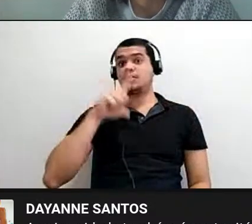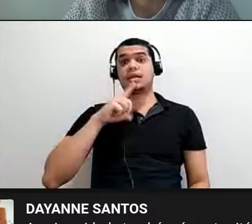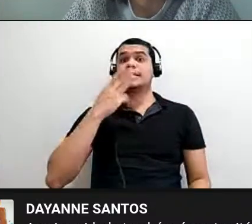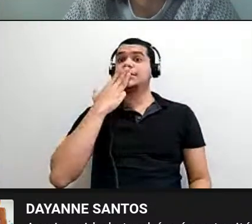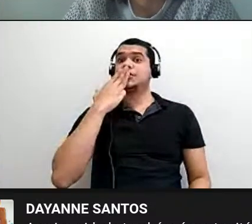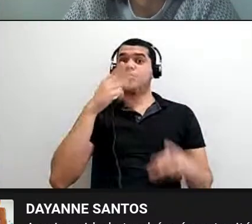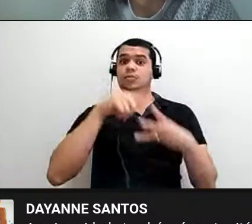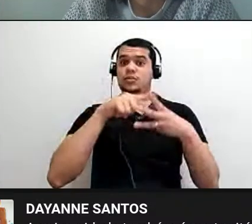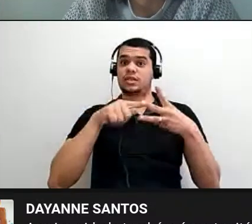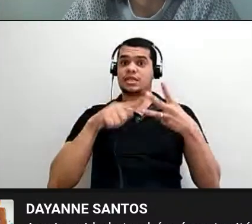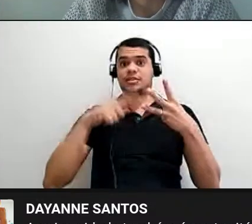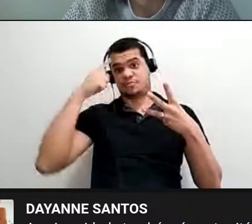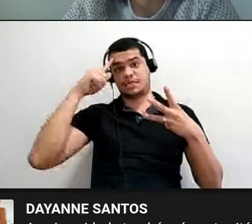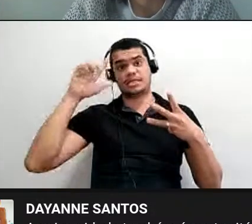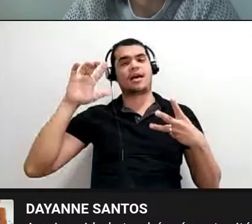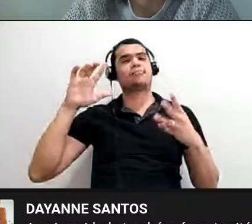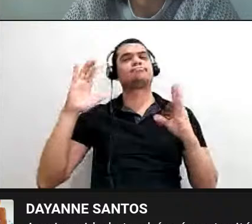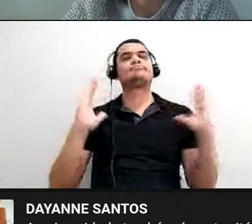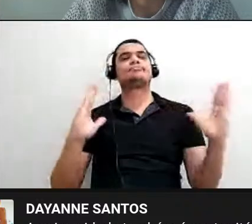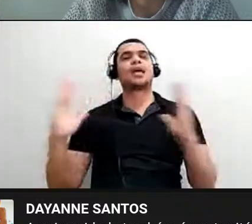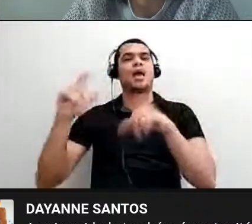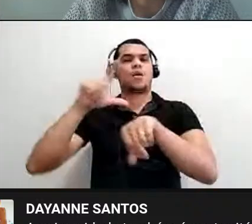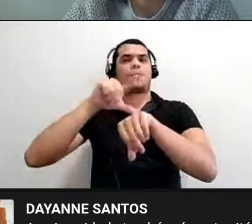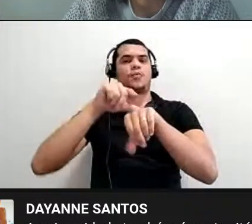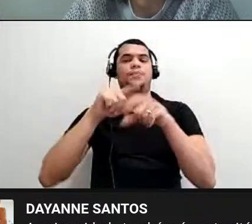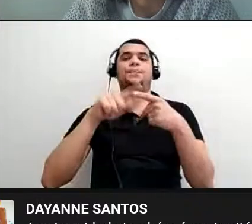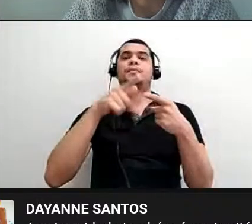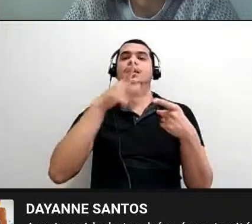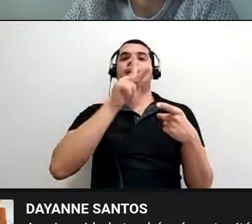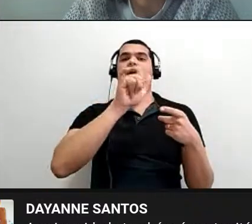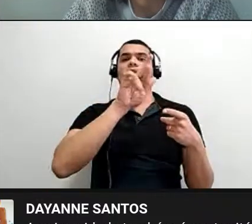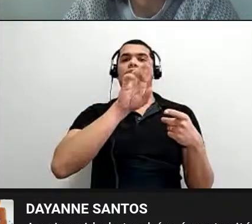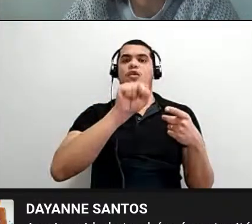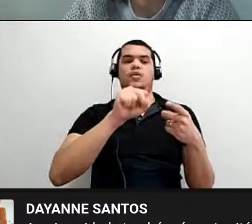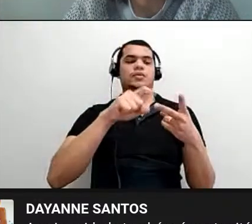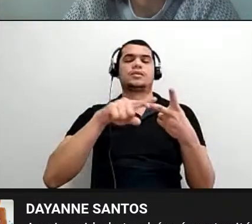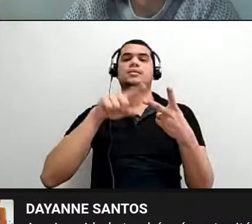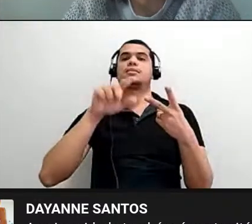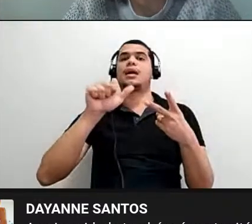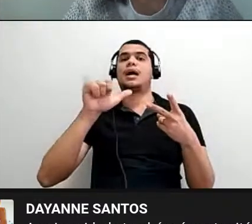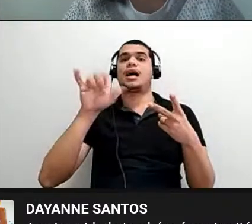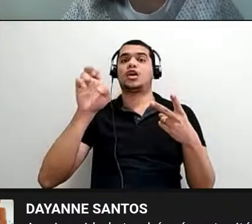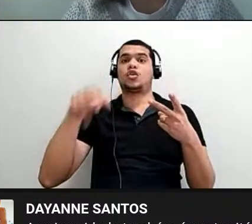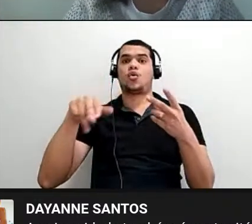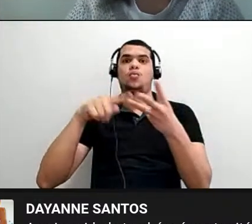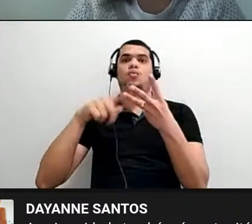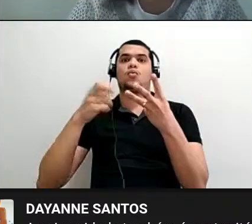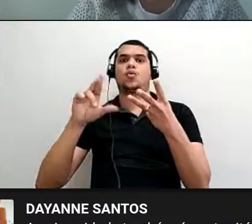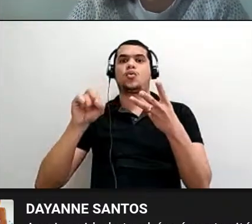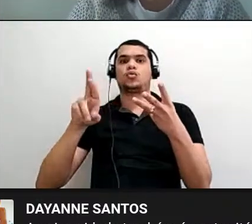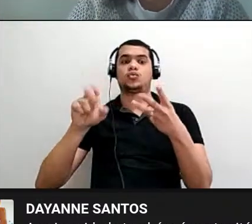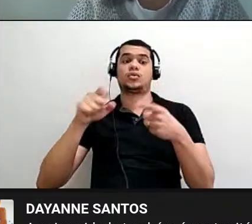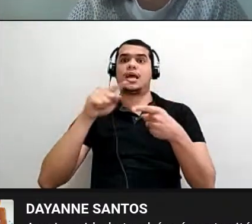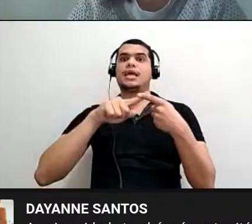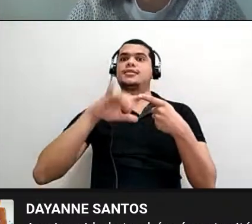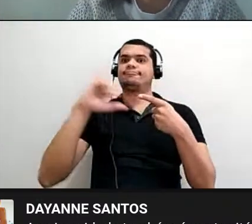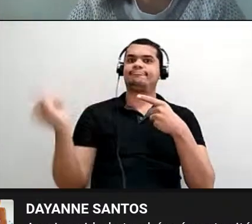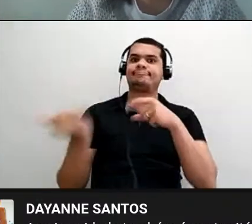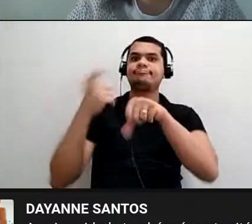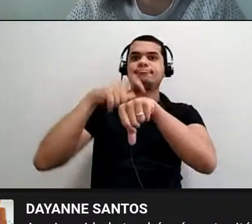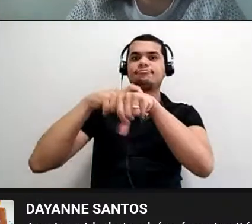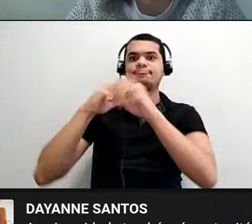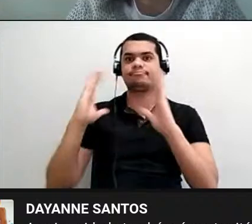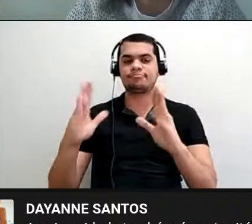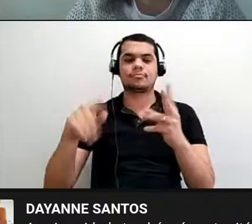o kairós, o cronos e o aion, é o tempo oportuno, o tempo relativo e o tempo que corre,